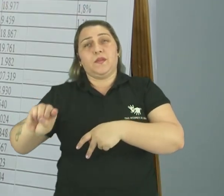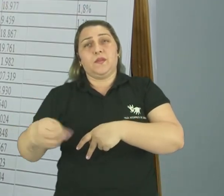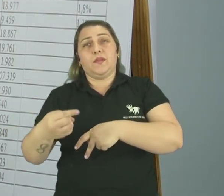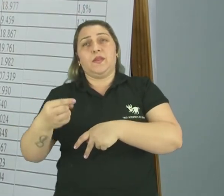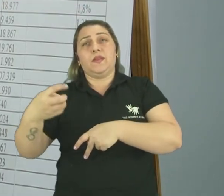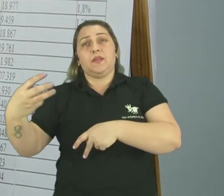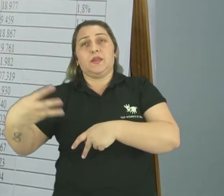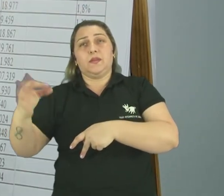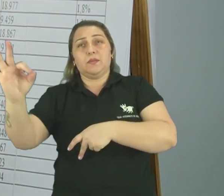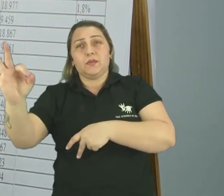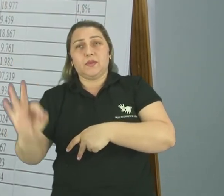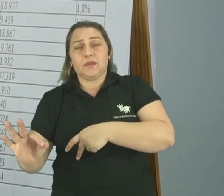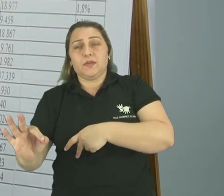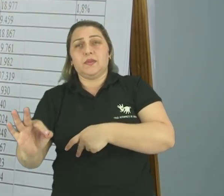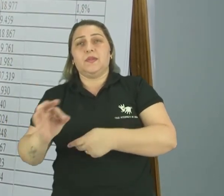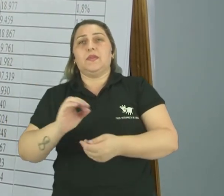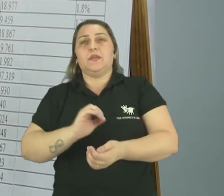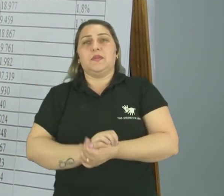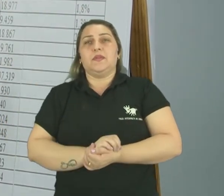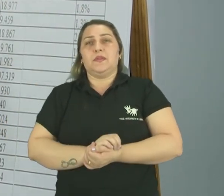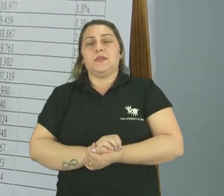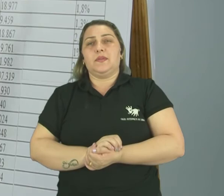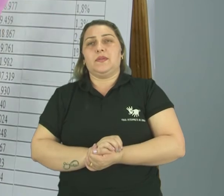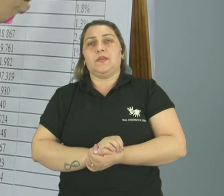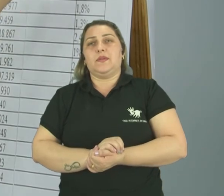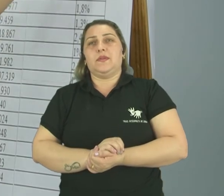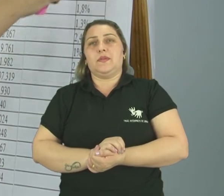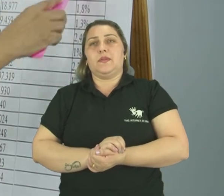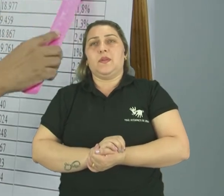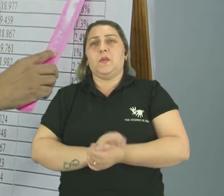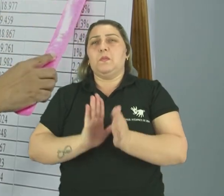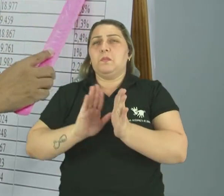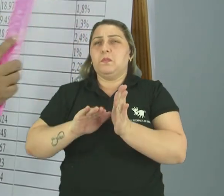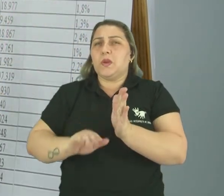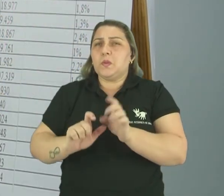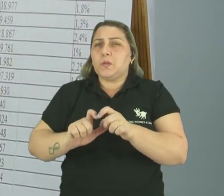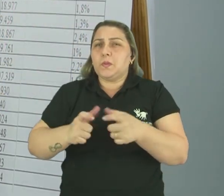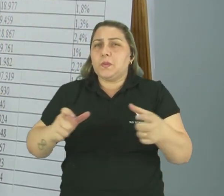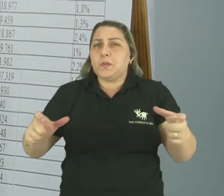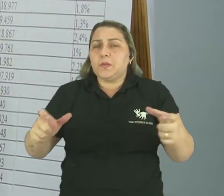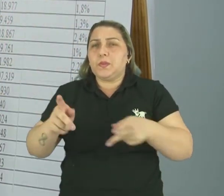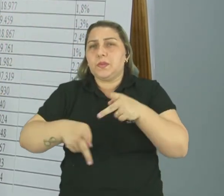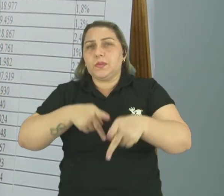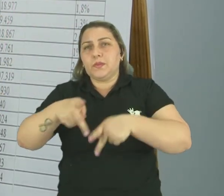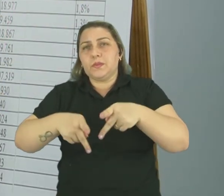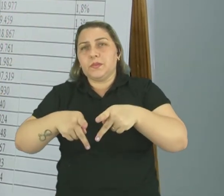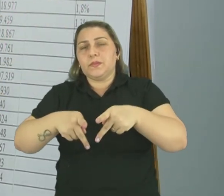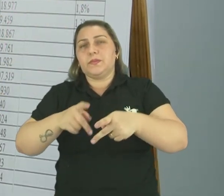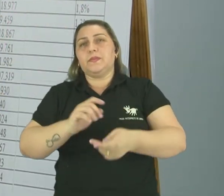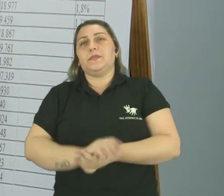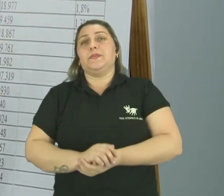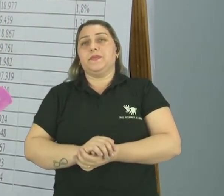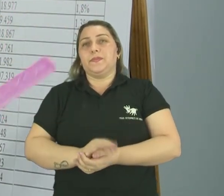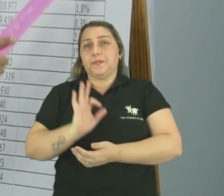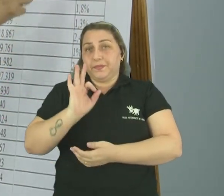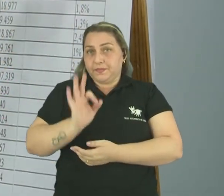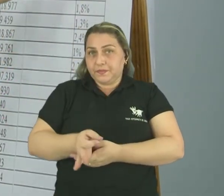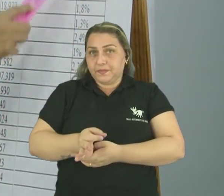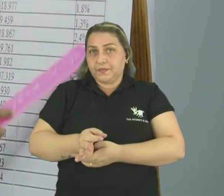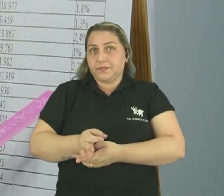,3% Ou seja Foi o menor Crescimento Populacional Certo?